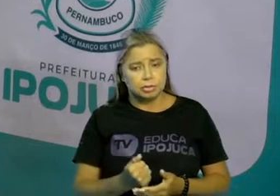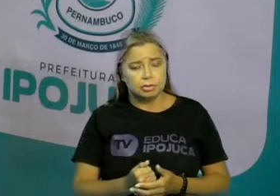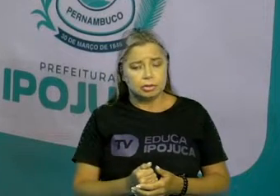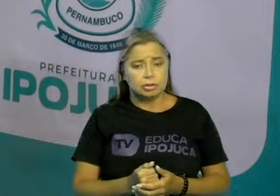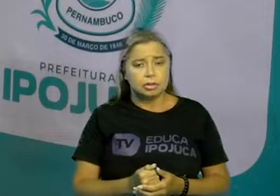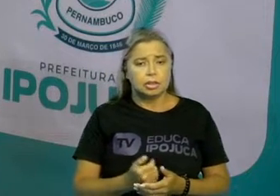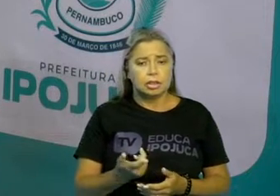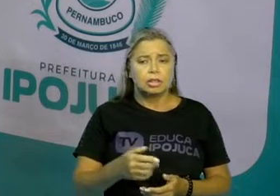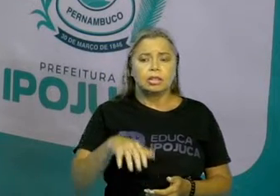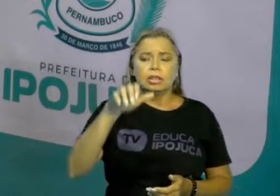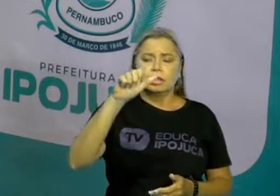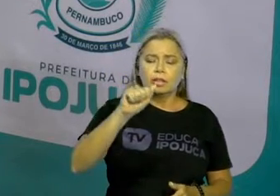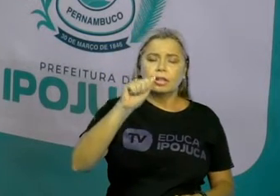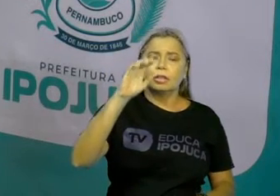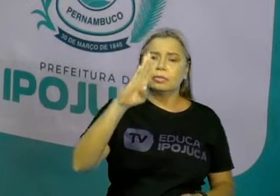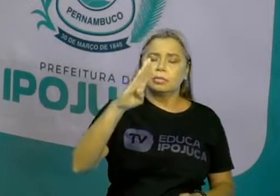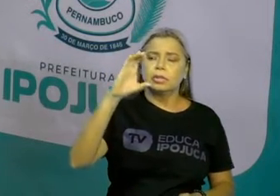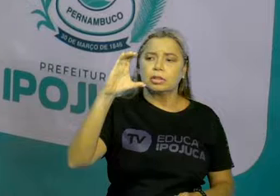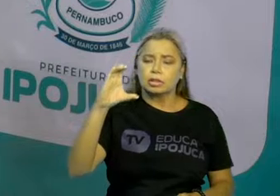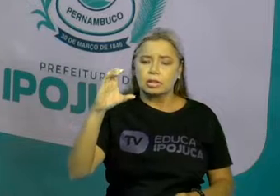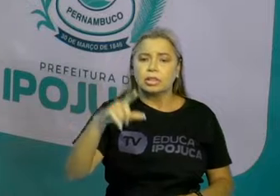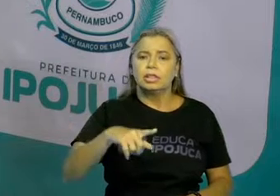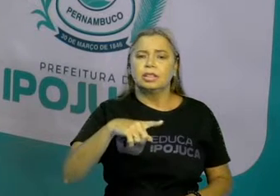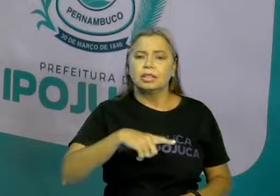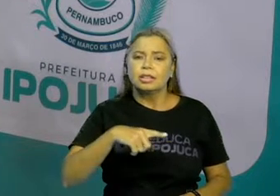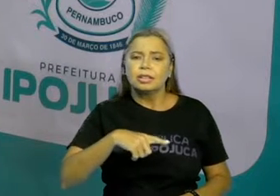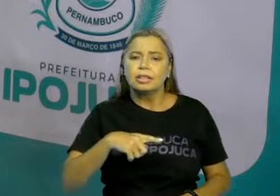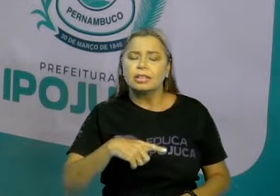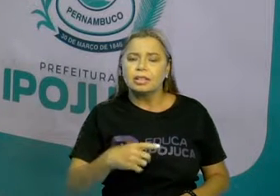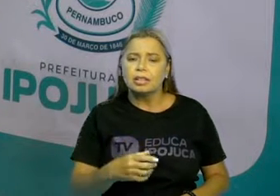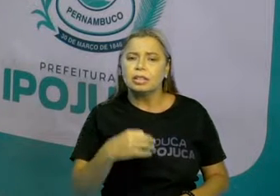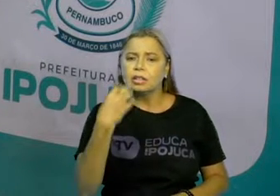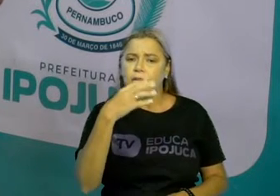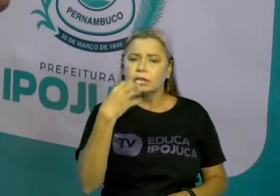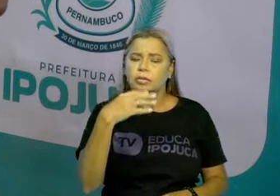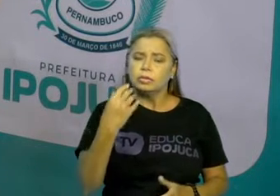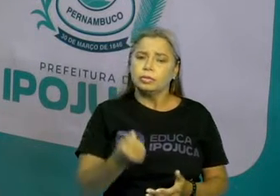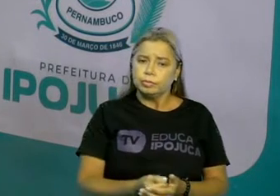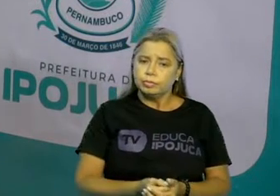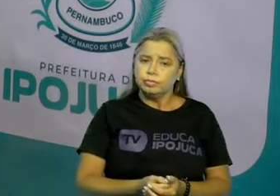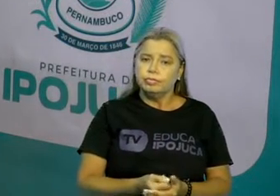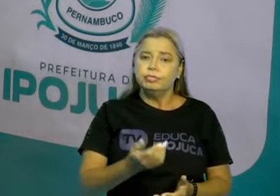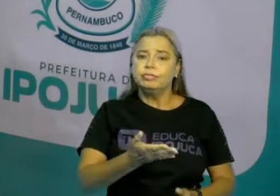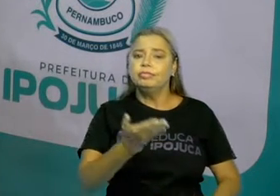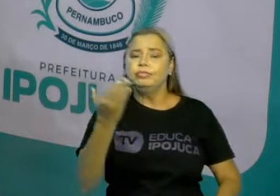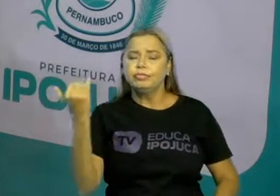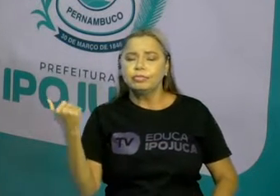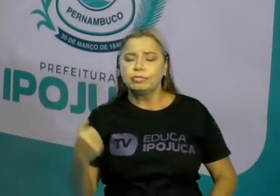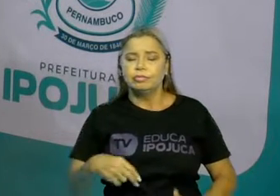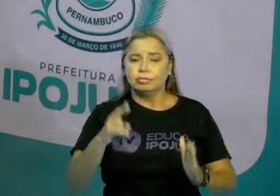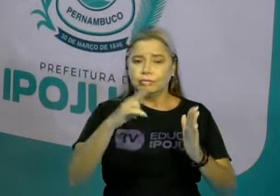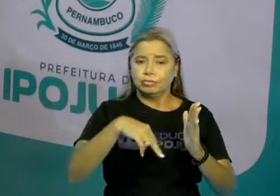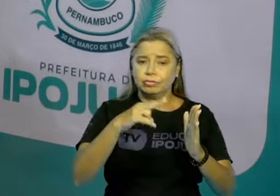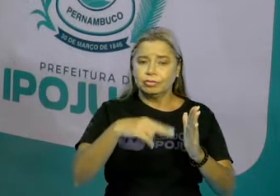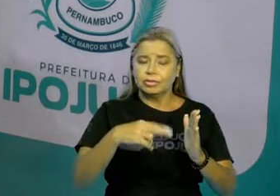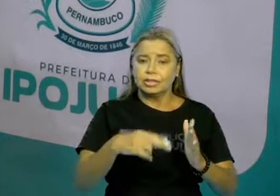pronunciei o alfabeto e descobriu isso? Se não, vamos ler e descobrir?